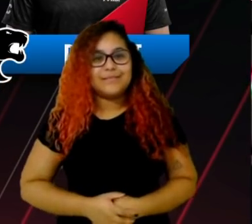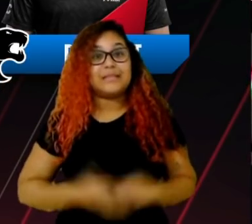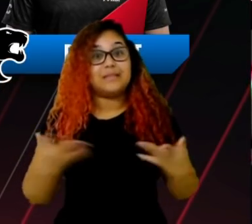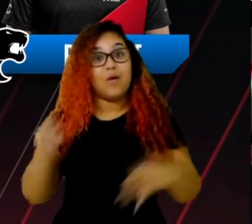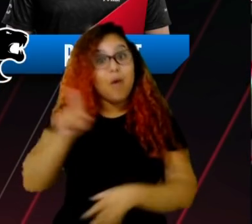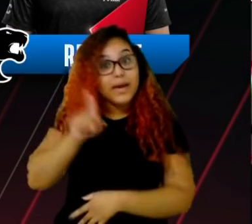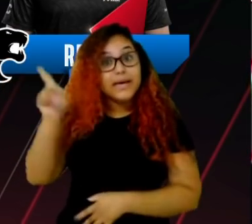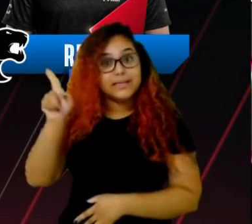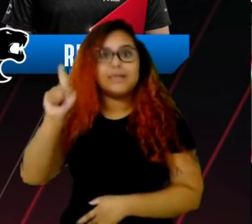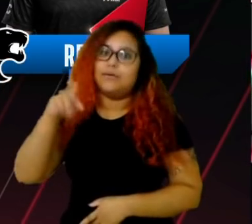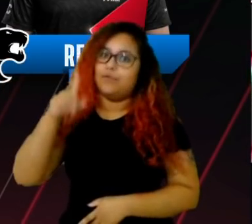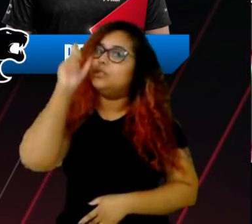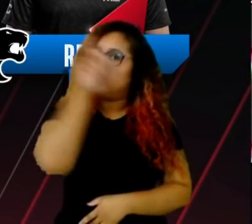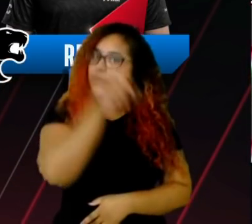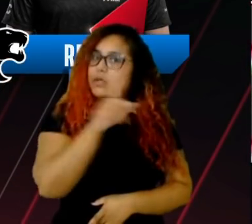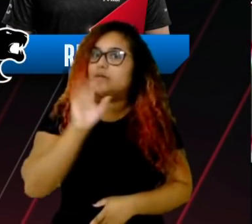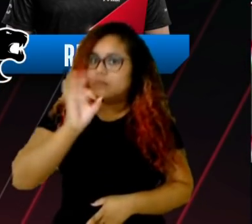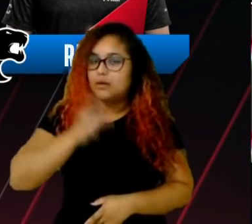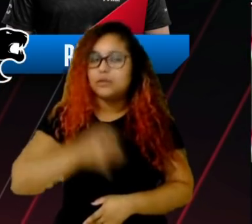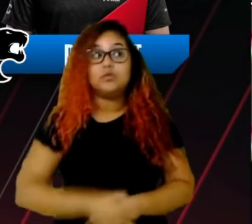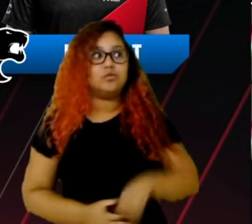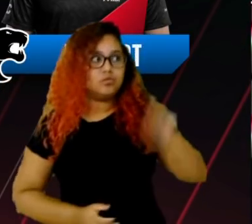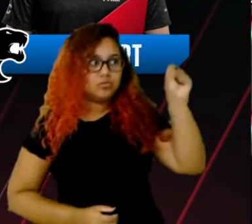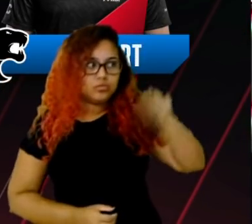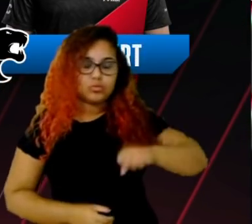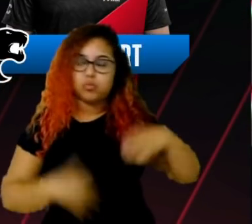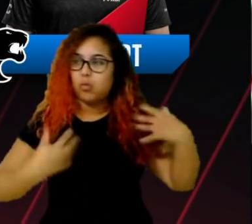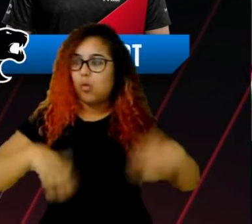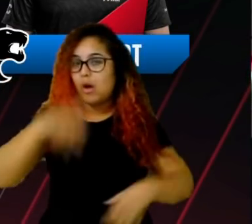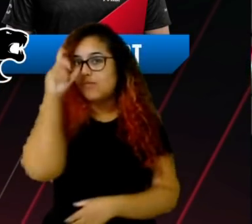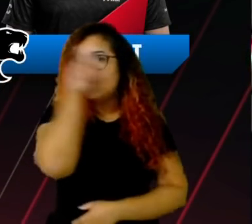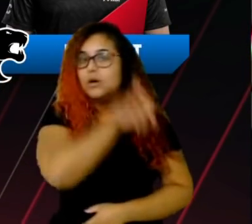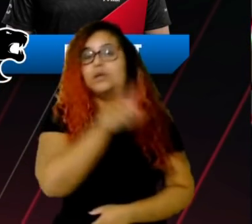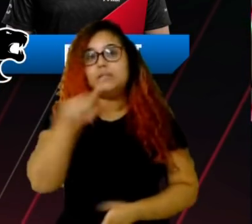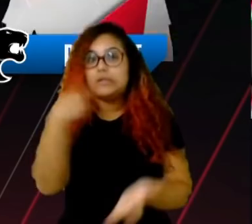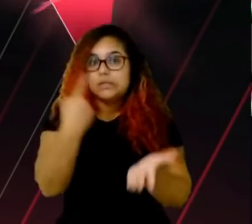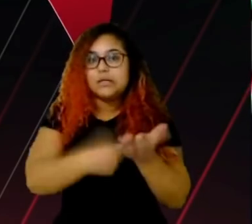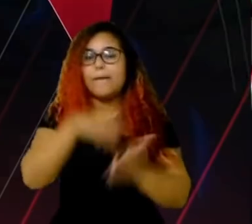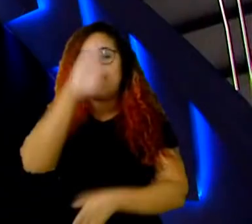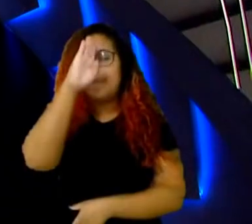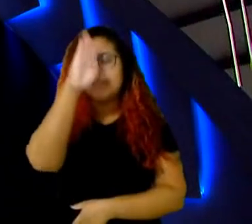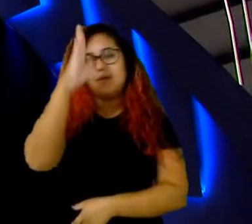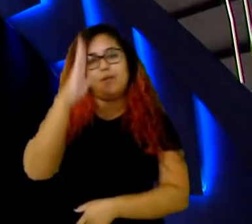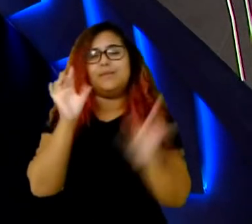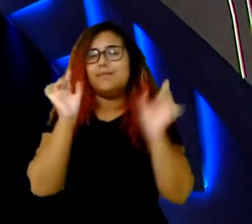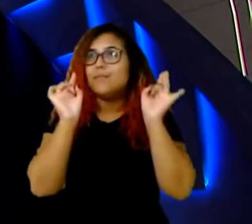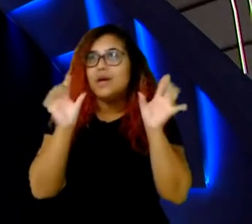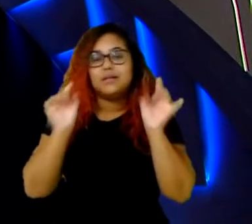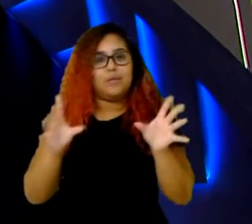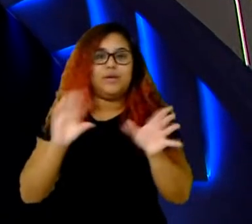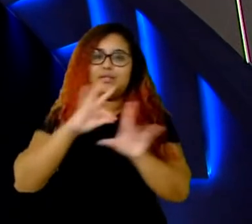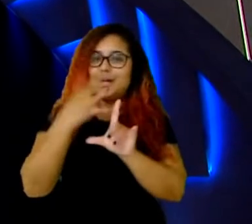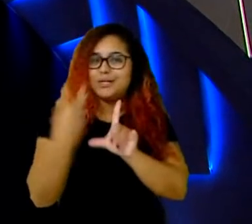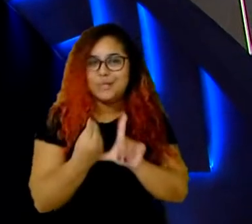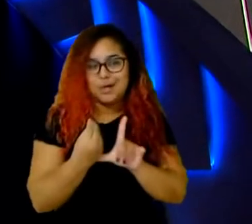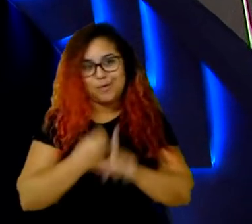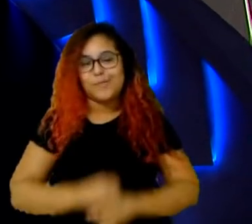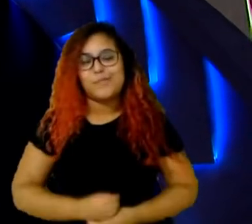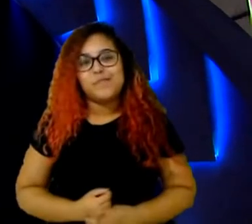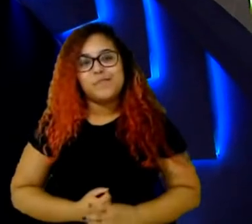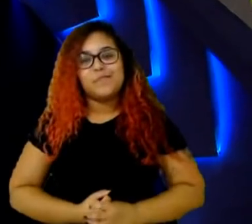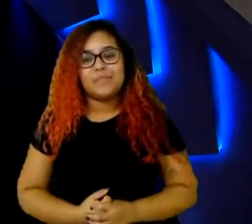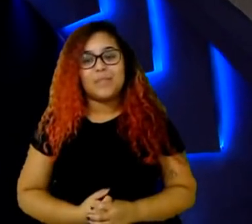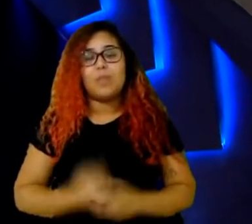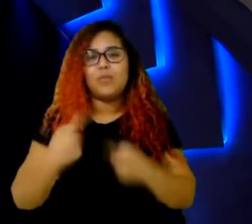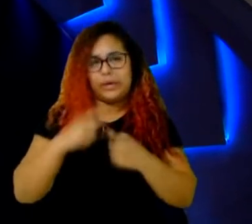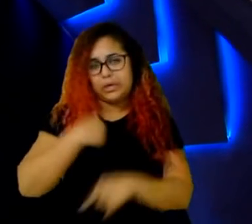Foi, foi bem difícil, assim, de decidir, cara, acho que especialmente a jungle, o de exames, ele é um cara que eu tô gostando do jogo dele, pra mim